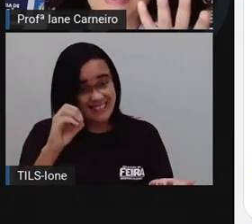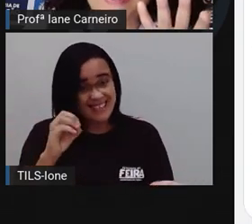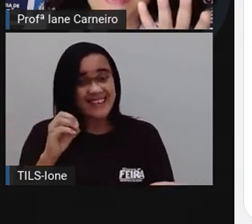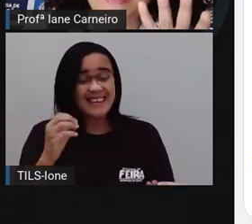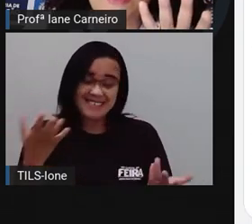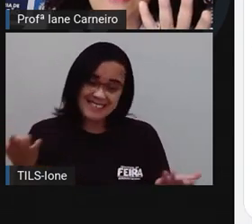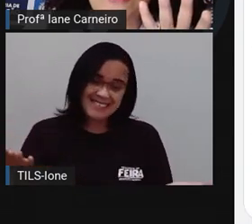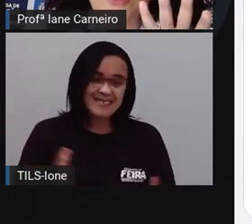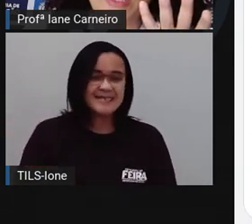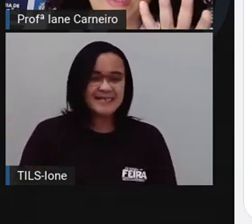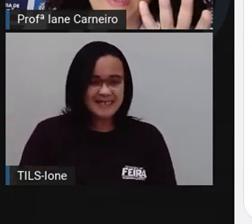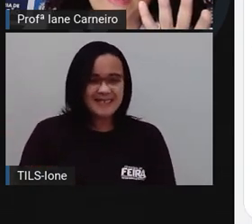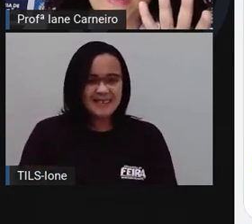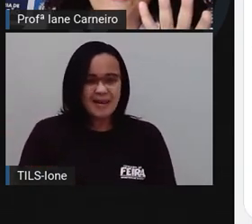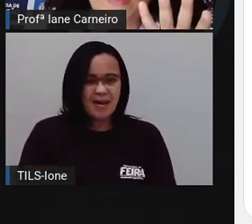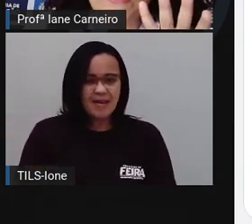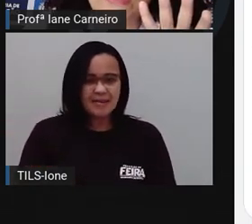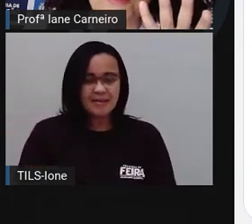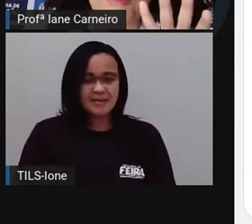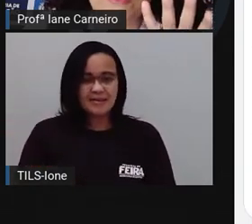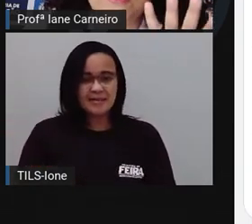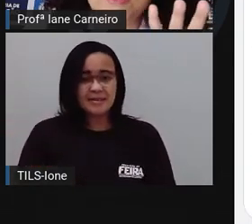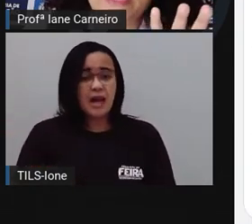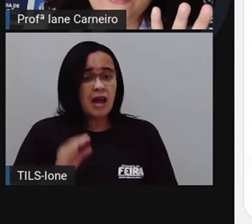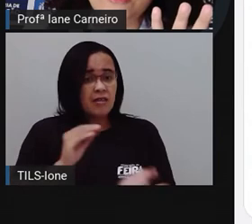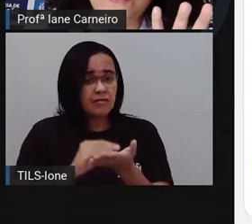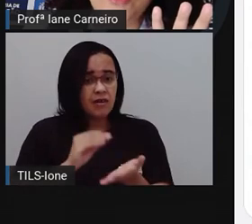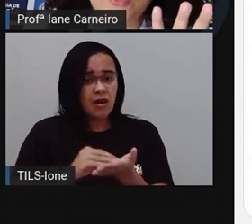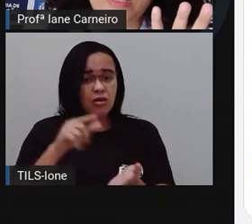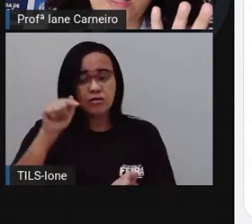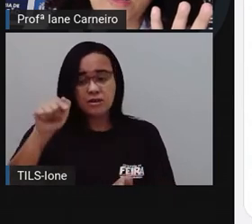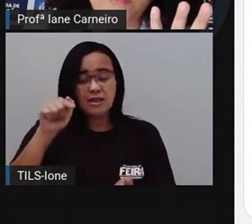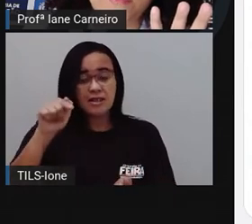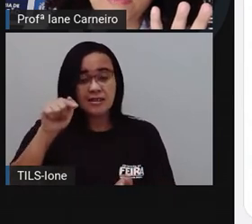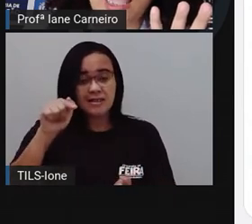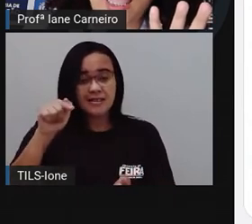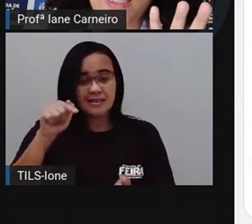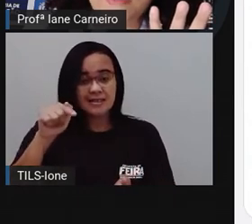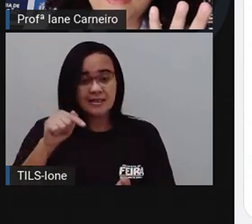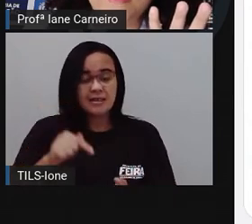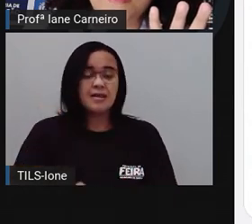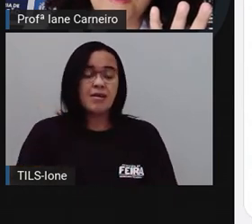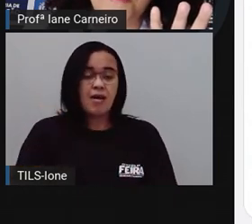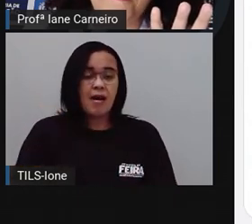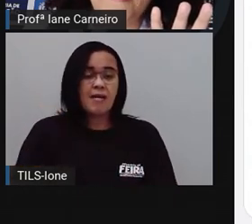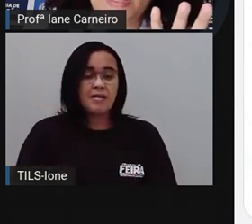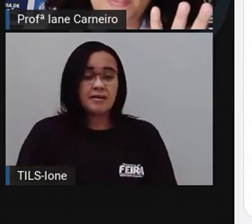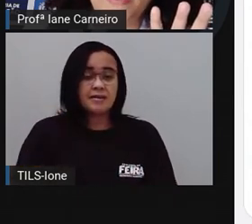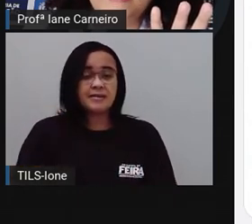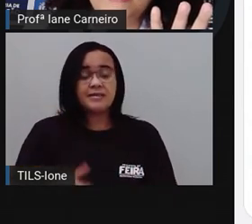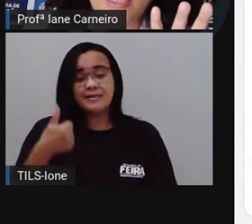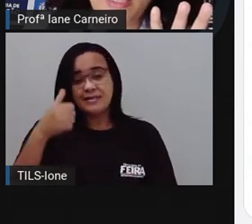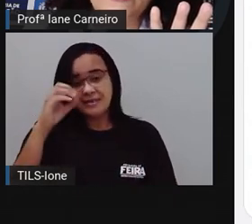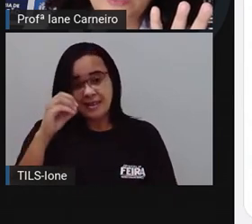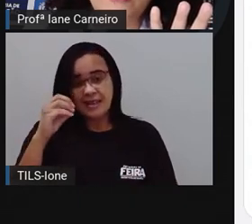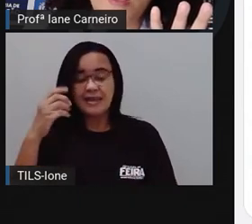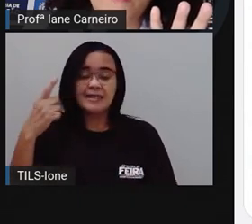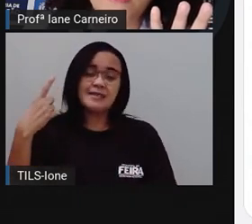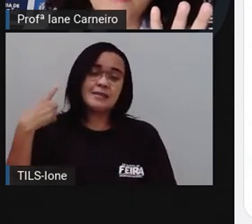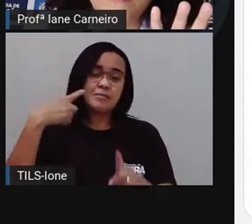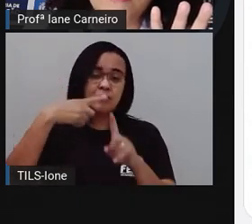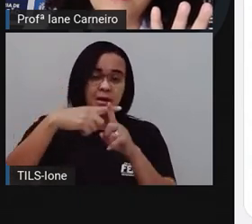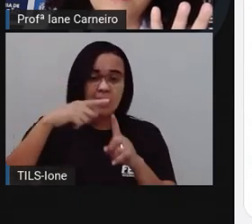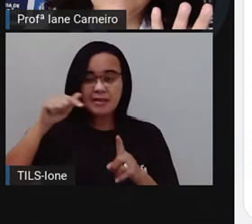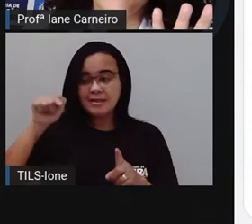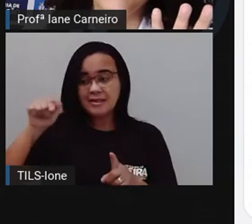Dez, ó, vou colocar aqui. Falta somar com sete. Então, vou colocar, ó, mais sete é igual a